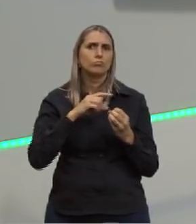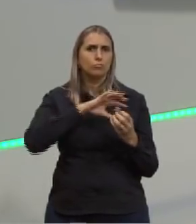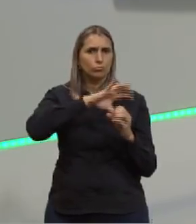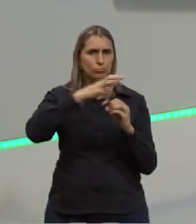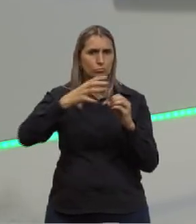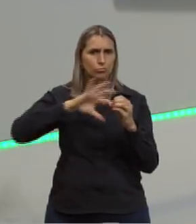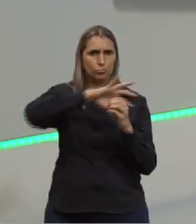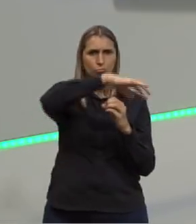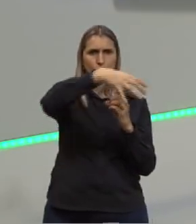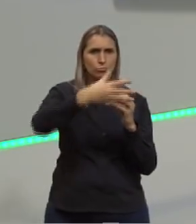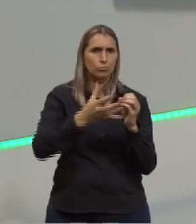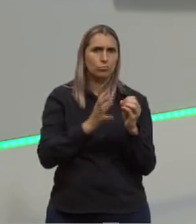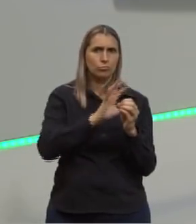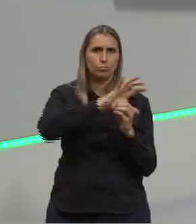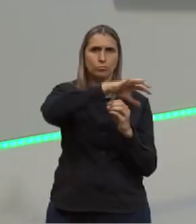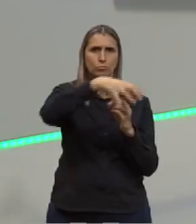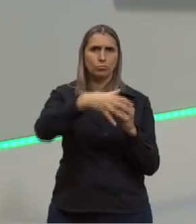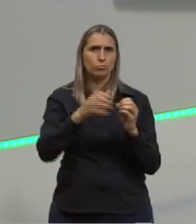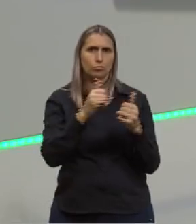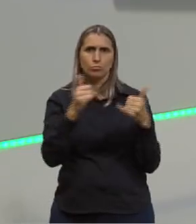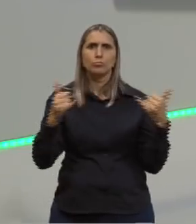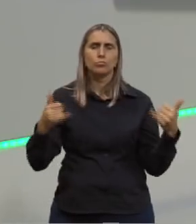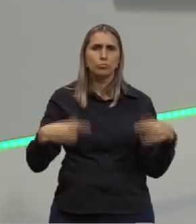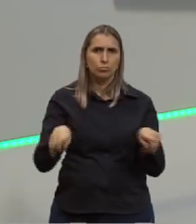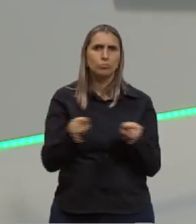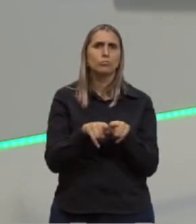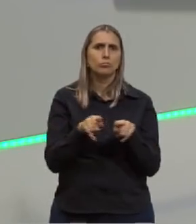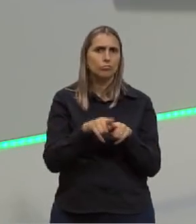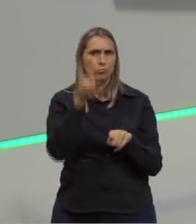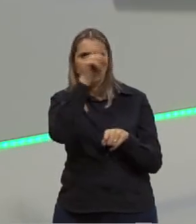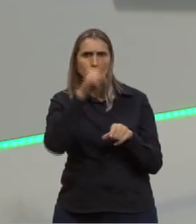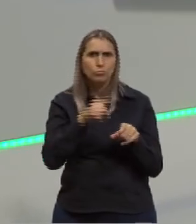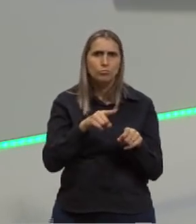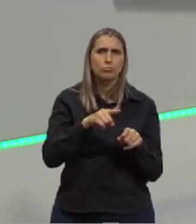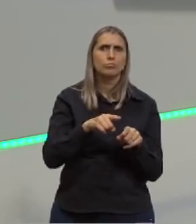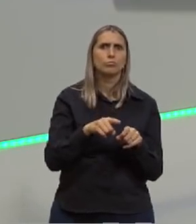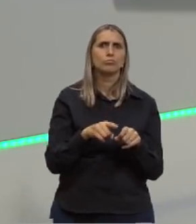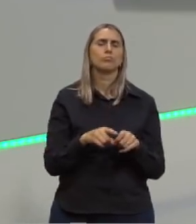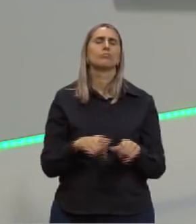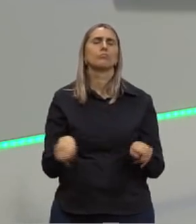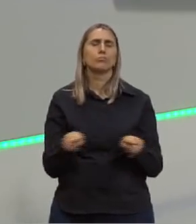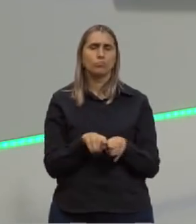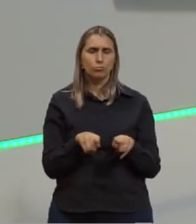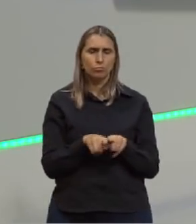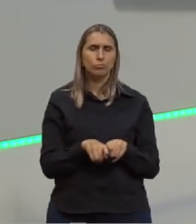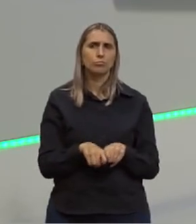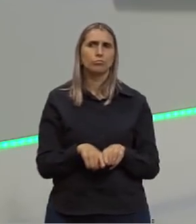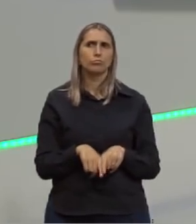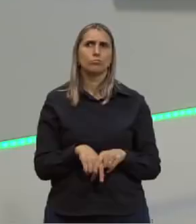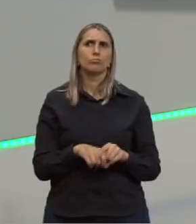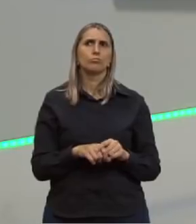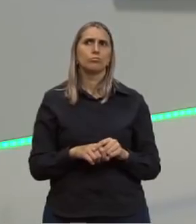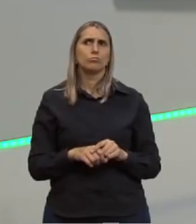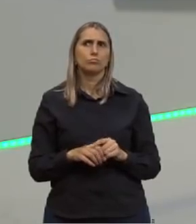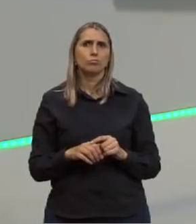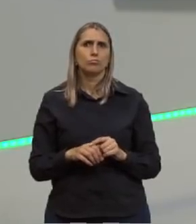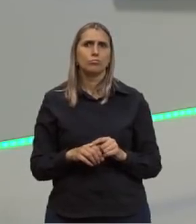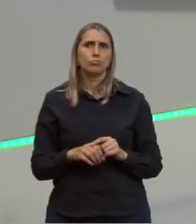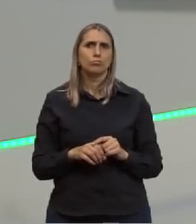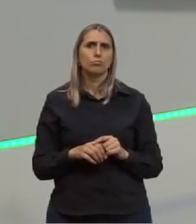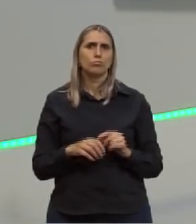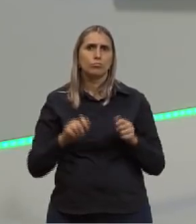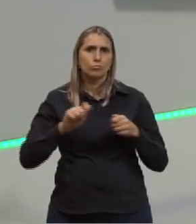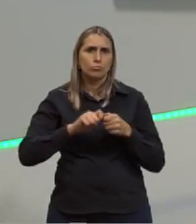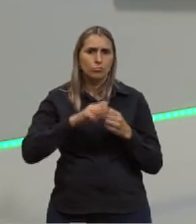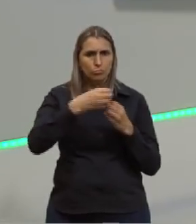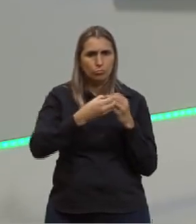primitiva, descargas elétricas simulando os raios e as radiações, e formaram